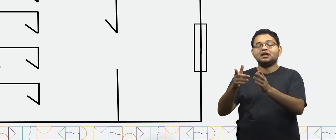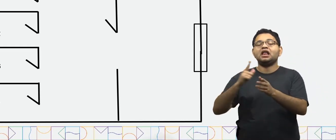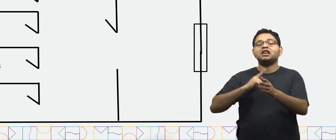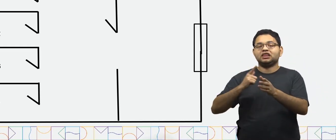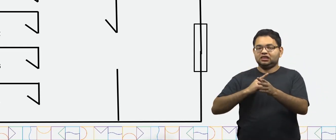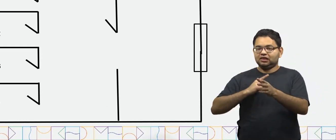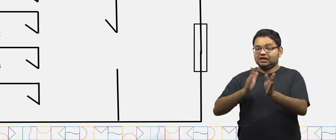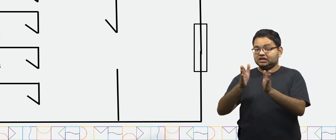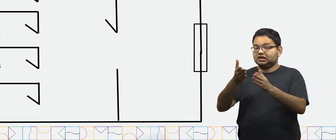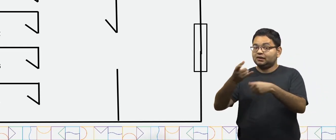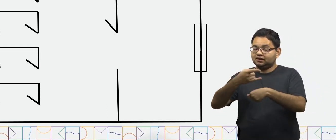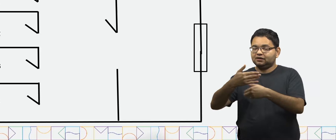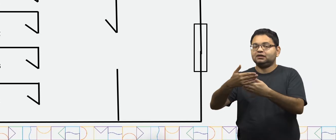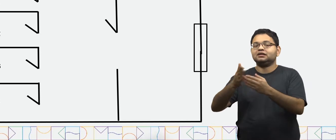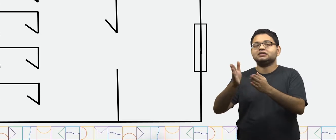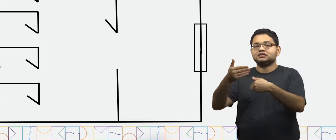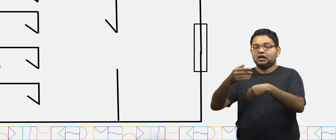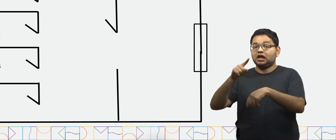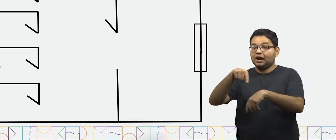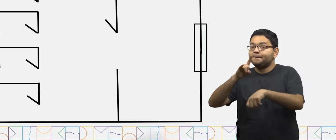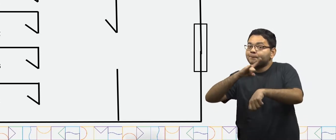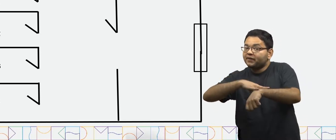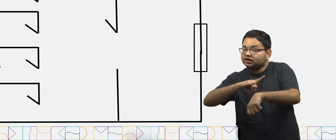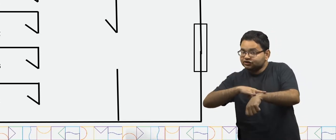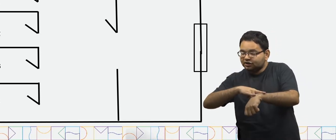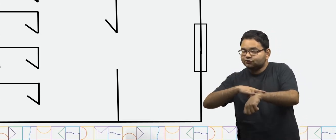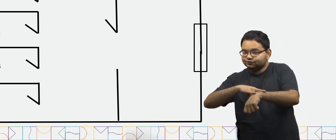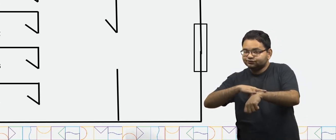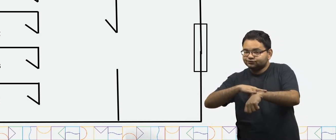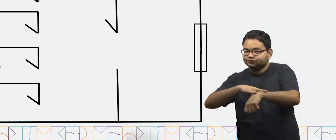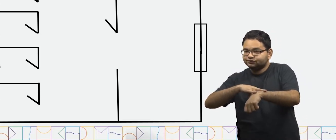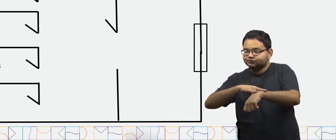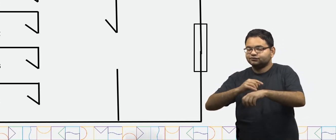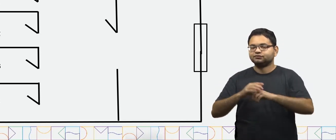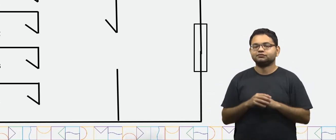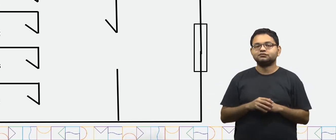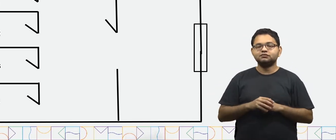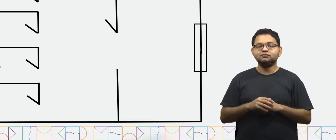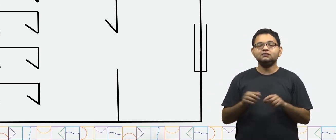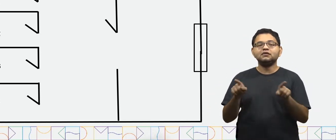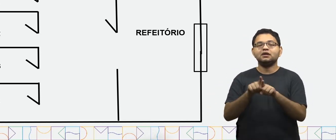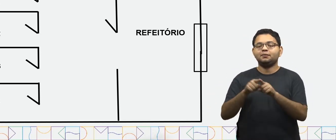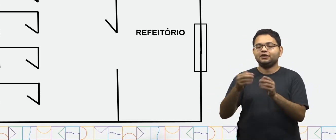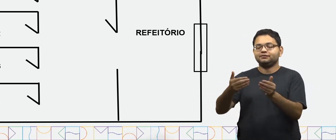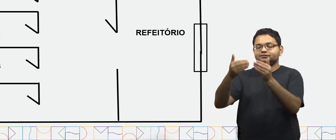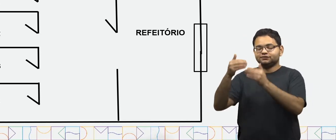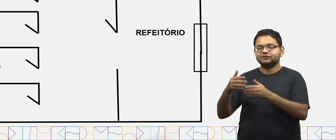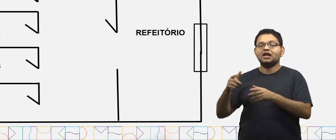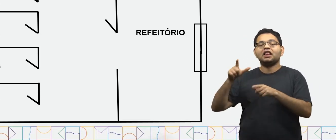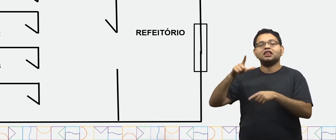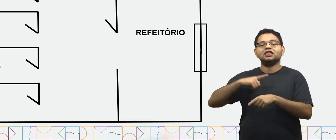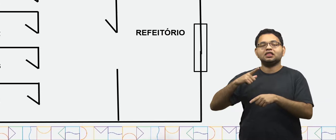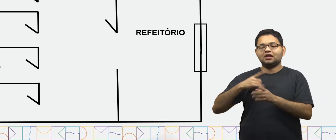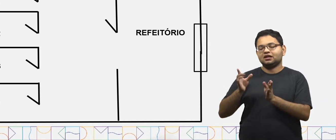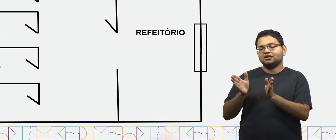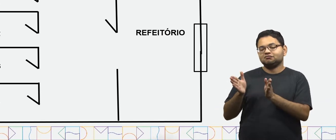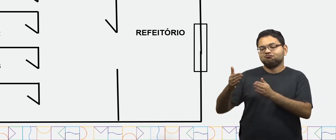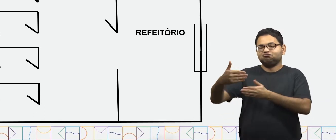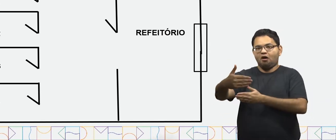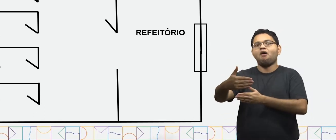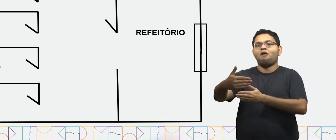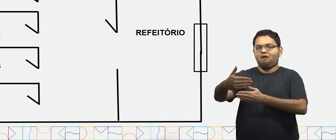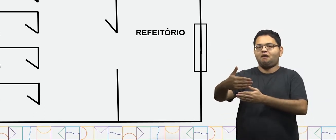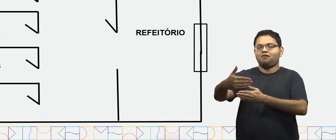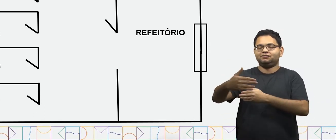o feminino e o masculino. E na frente das salas de aula, nós temos o nosso refeitório.